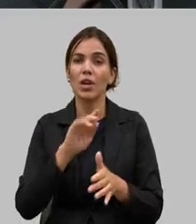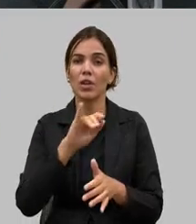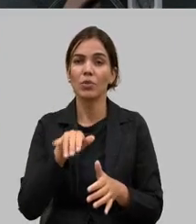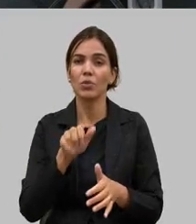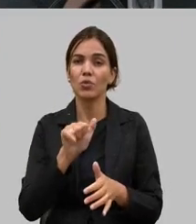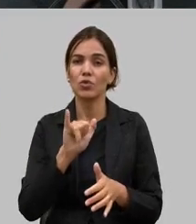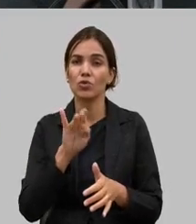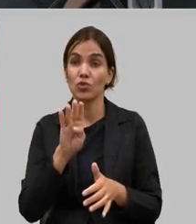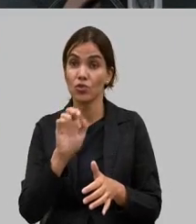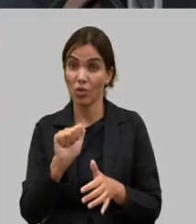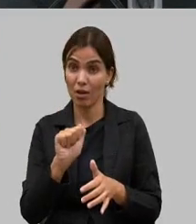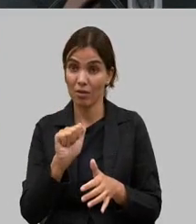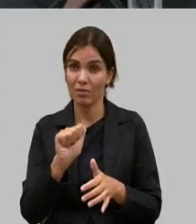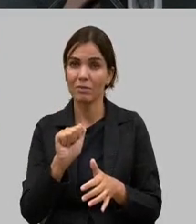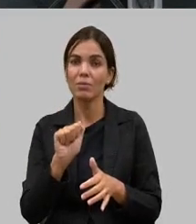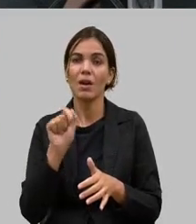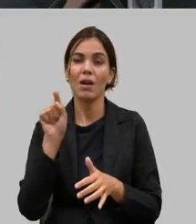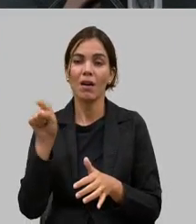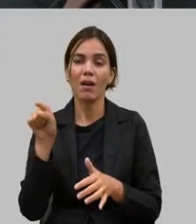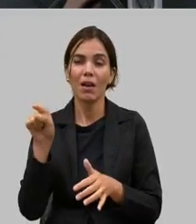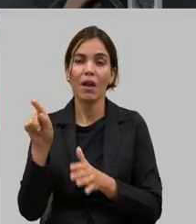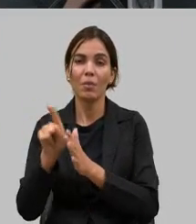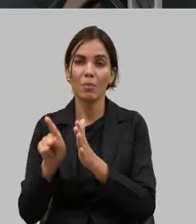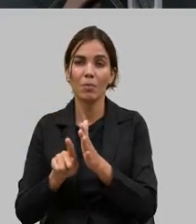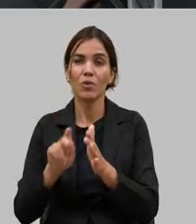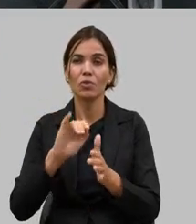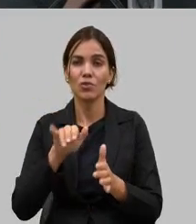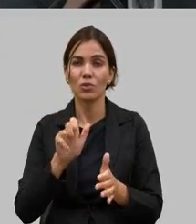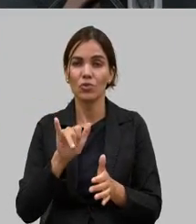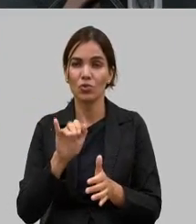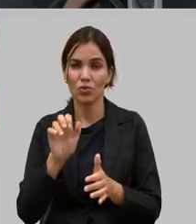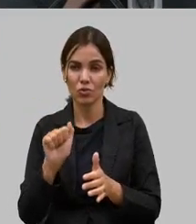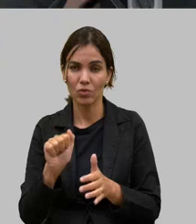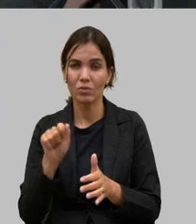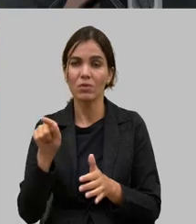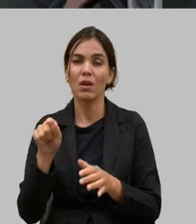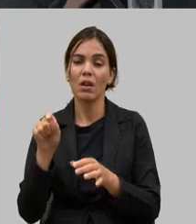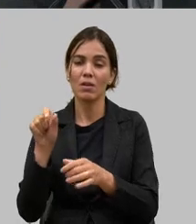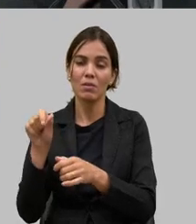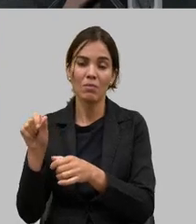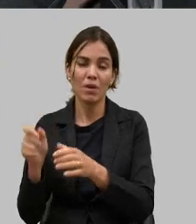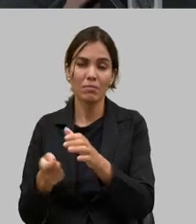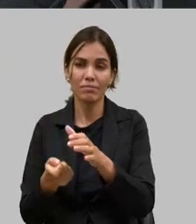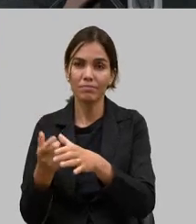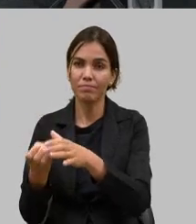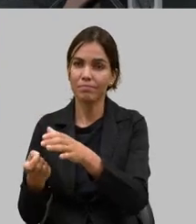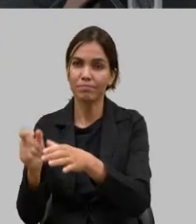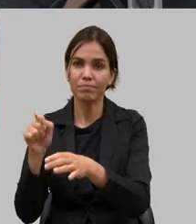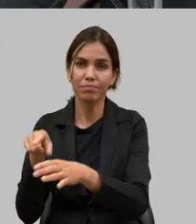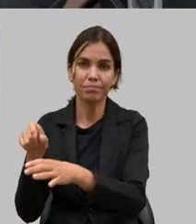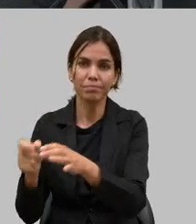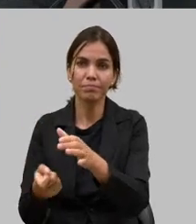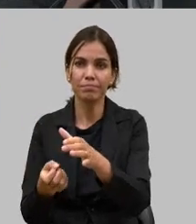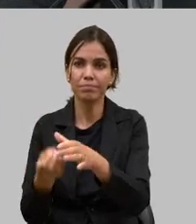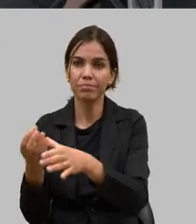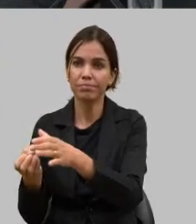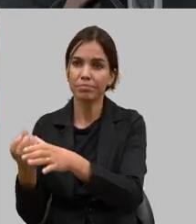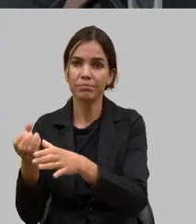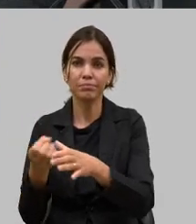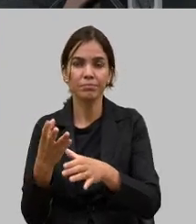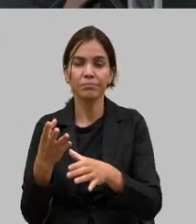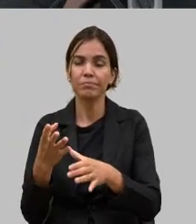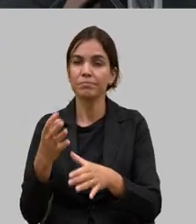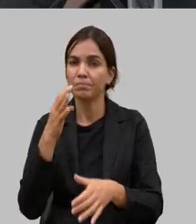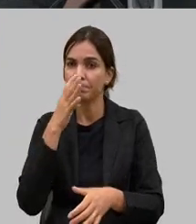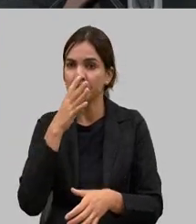fantástico o que se produz lá no projeto Jaiba os números do projeto Jaiba são impressionantes nós temos alguns